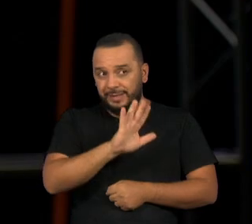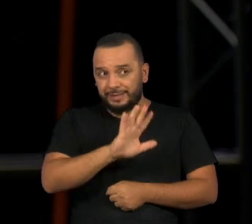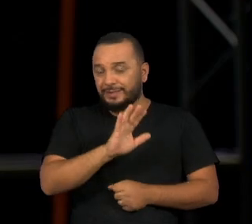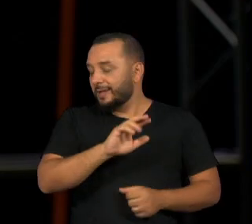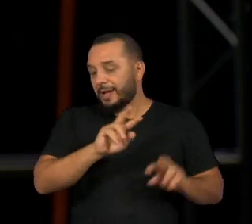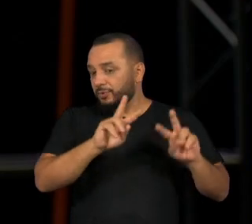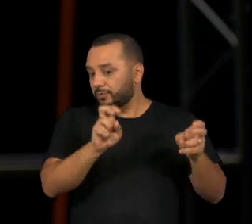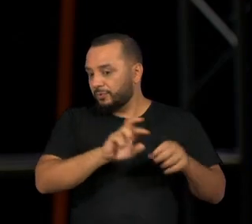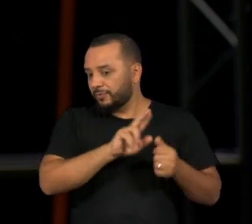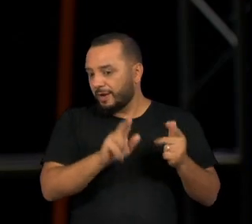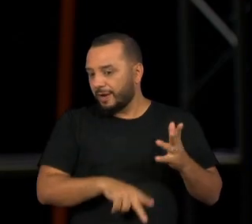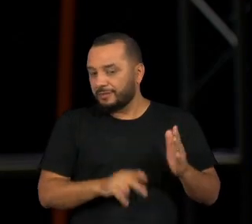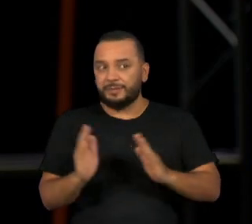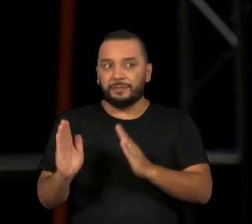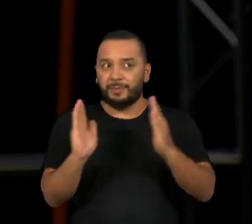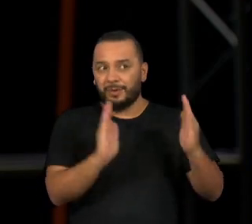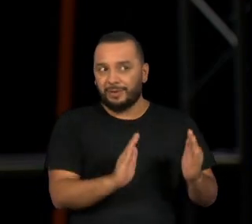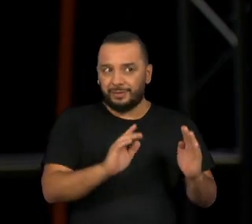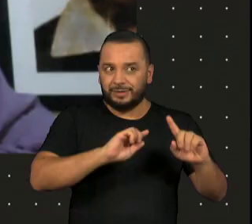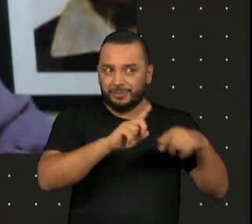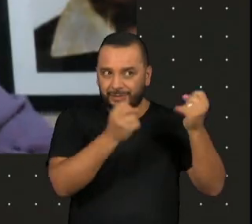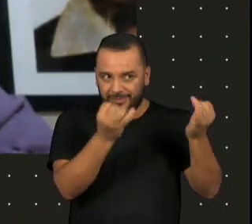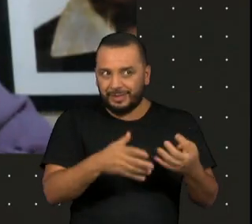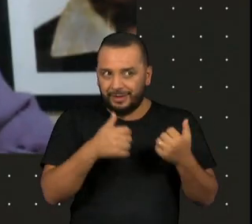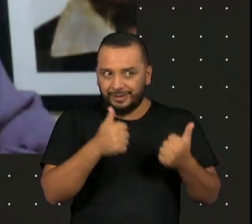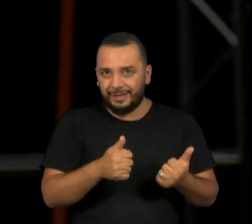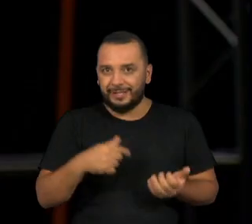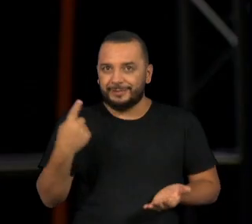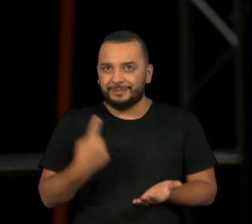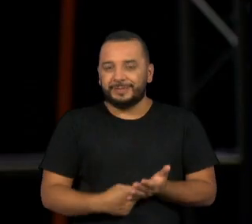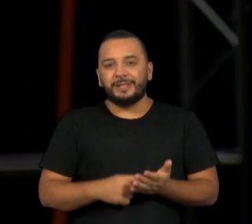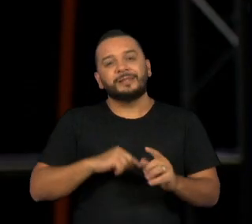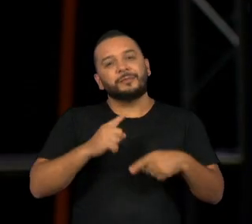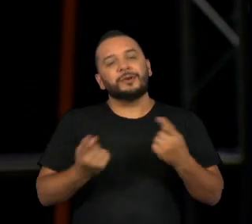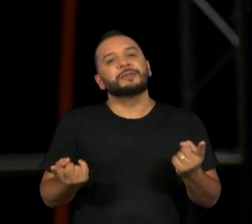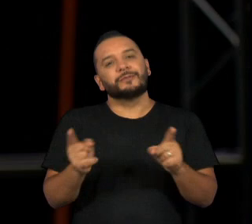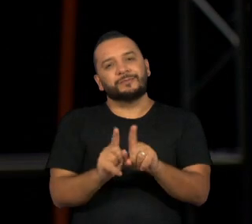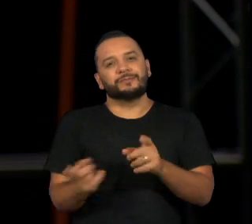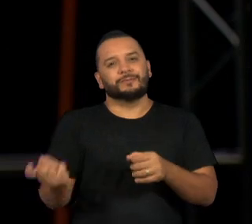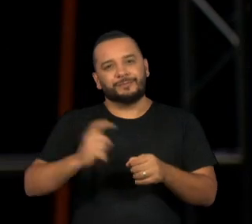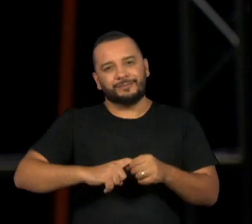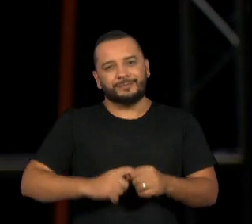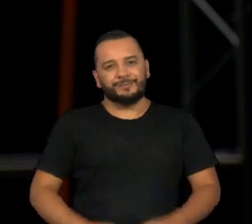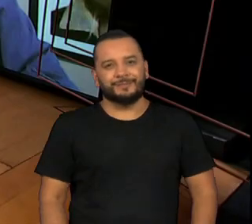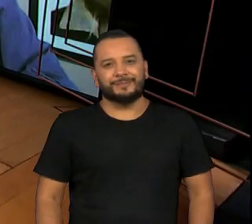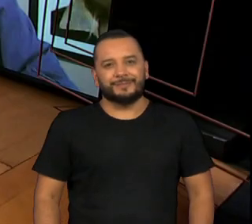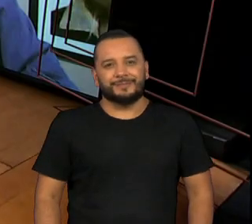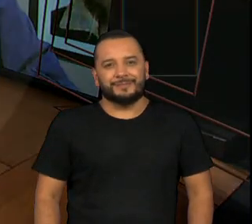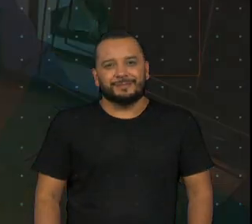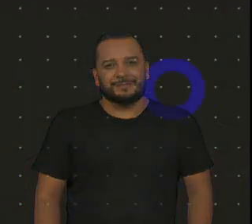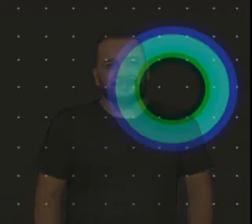assunto, então a gente deixa para o próximo bloco, pode ser? A gente volta já já com o Persona.